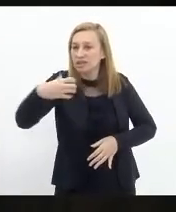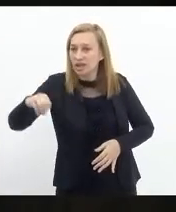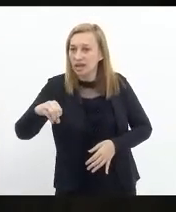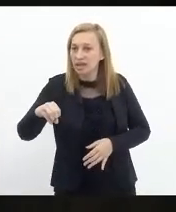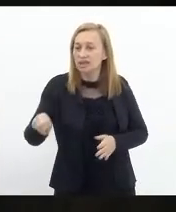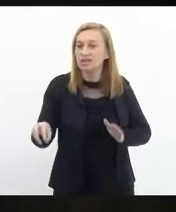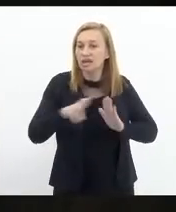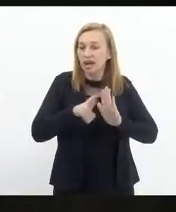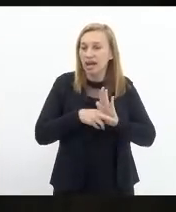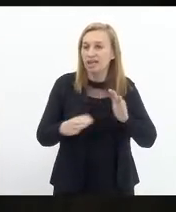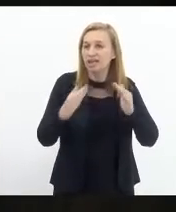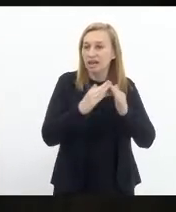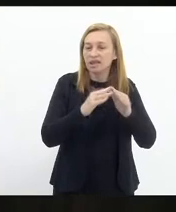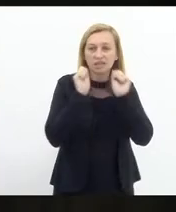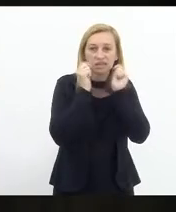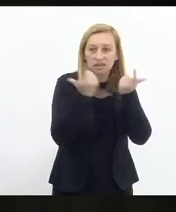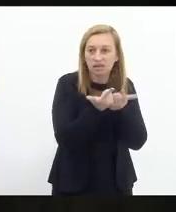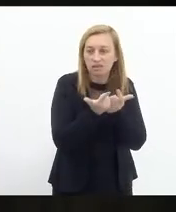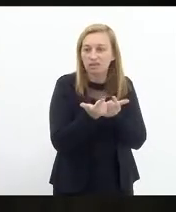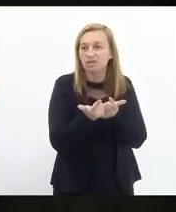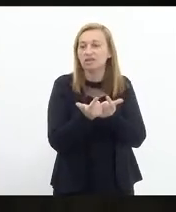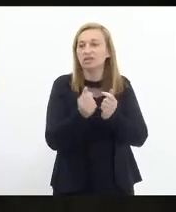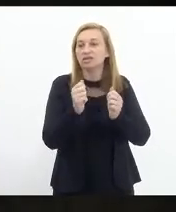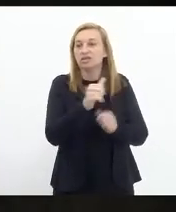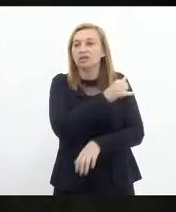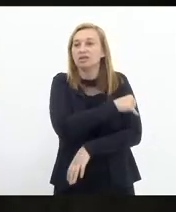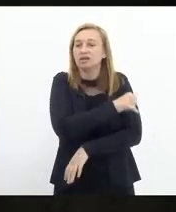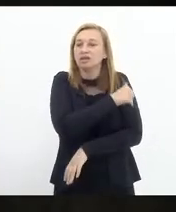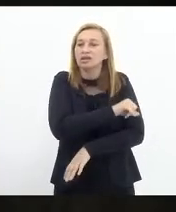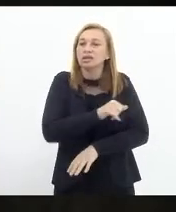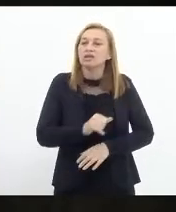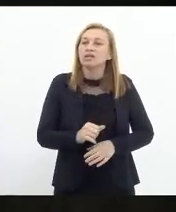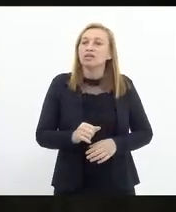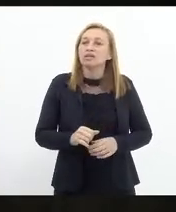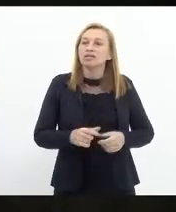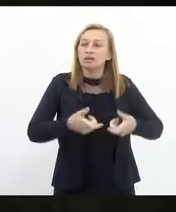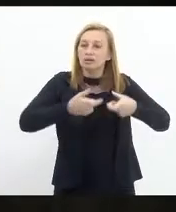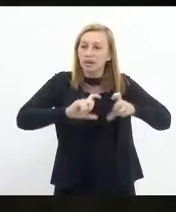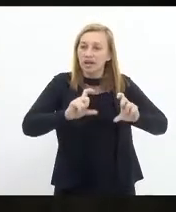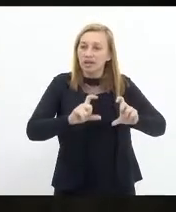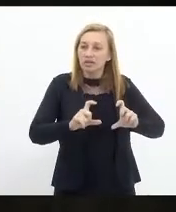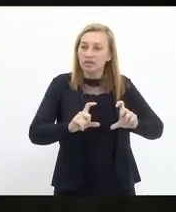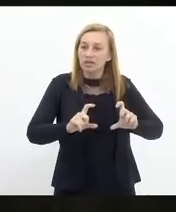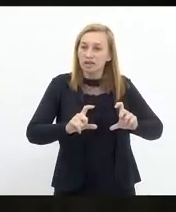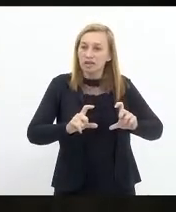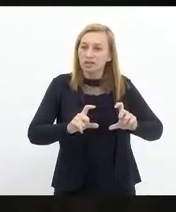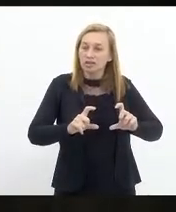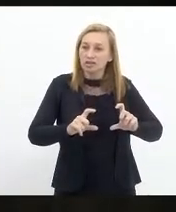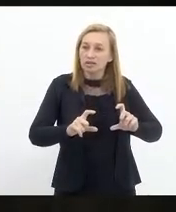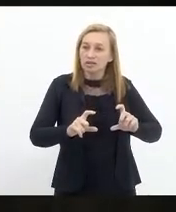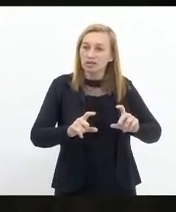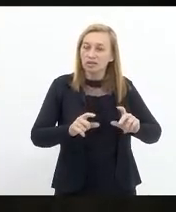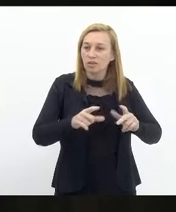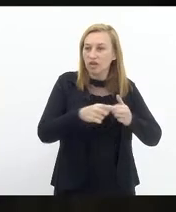Interno da Assembleia Legislativa do Estado do Rio de Janeiro, acrescentando o parágrafo 8º ao artigo 272.